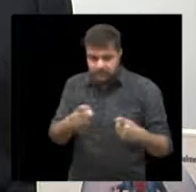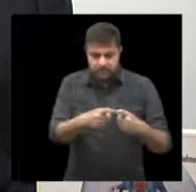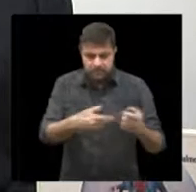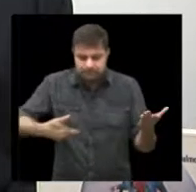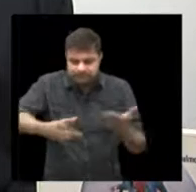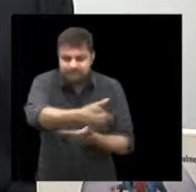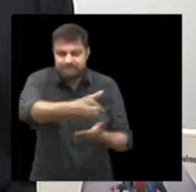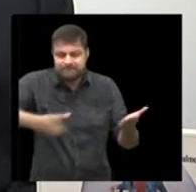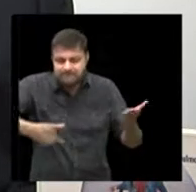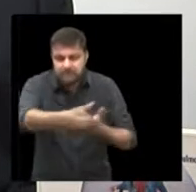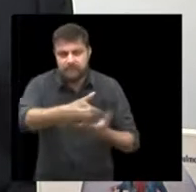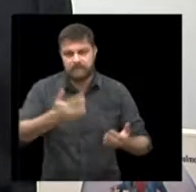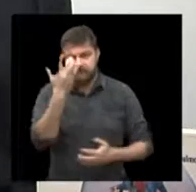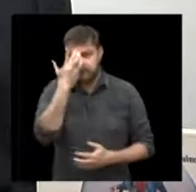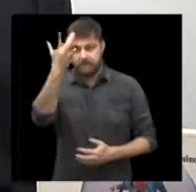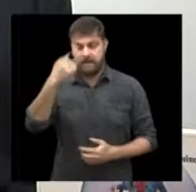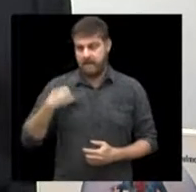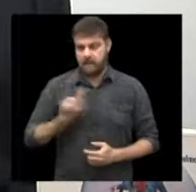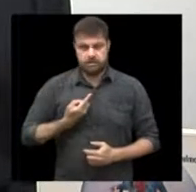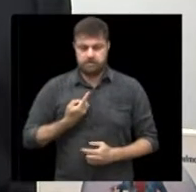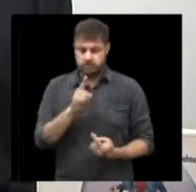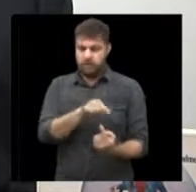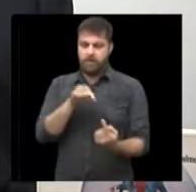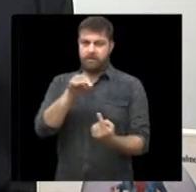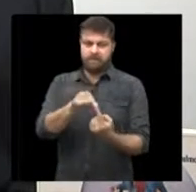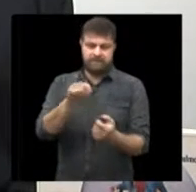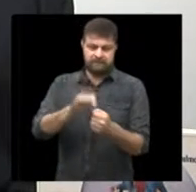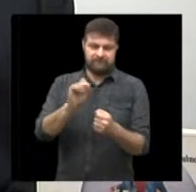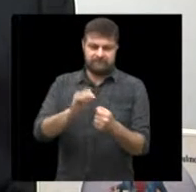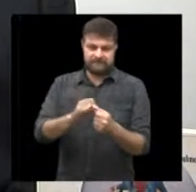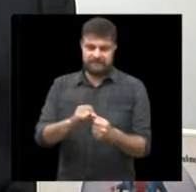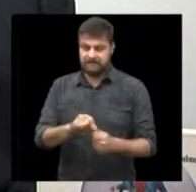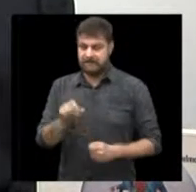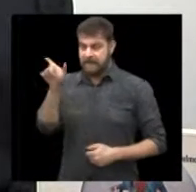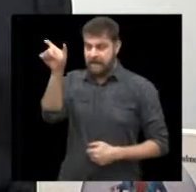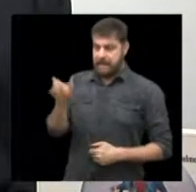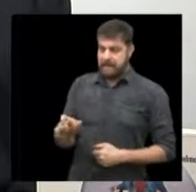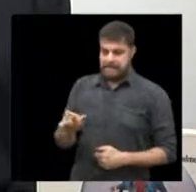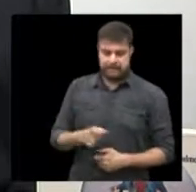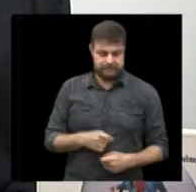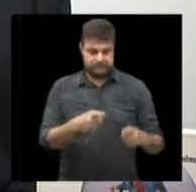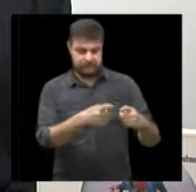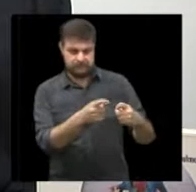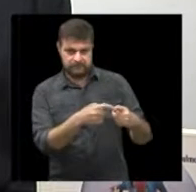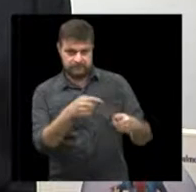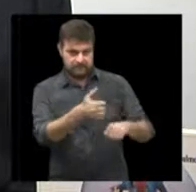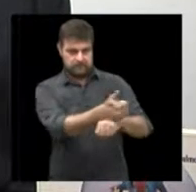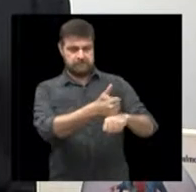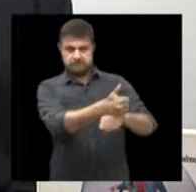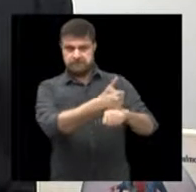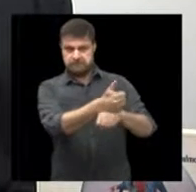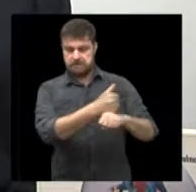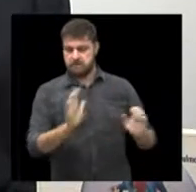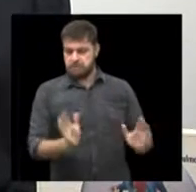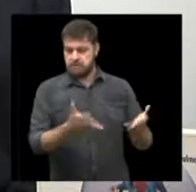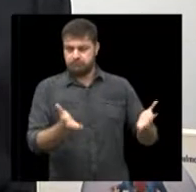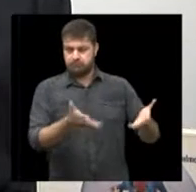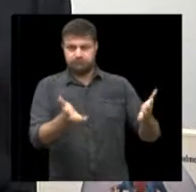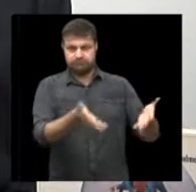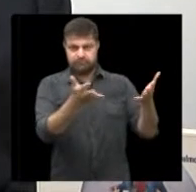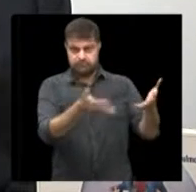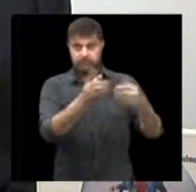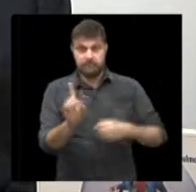médicos. Nós não queremos, de forma nenhuma, fazer com que esse ou aquele profissional seja mais propagado,